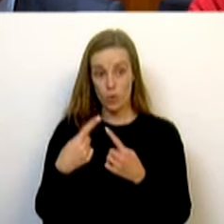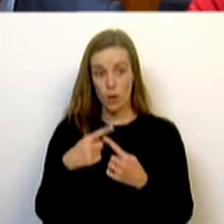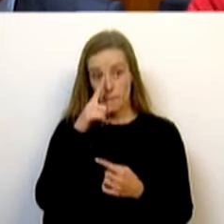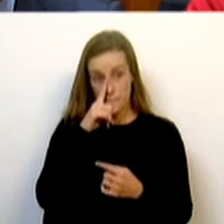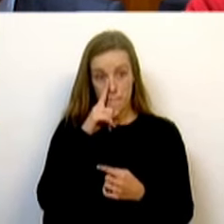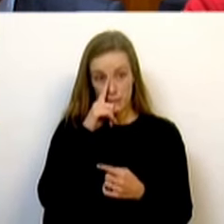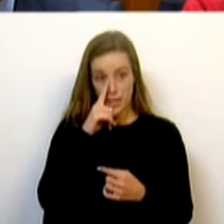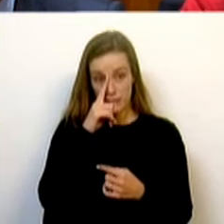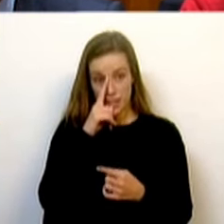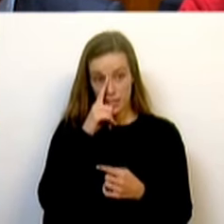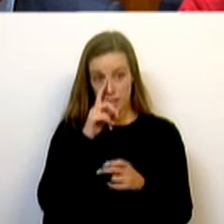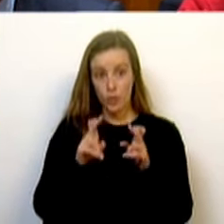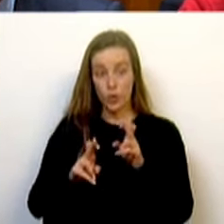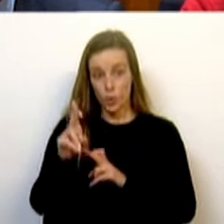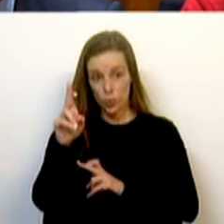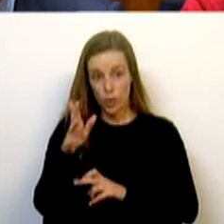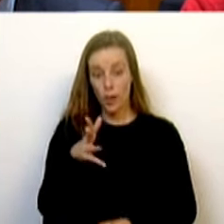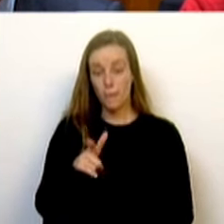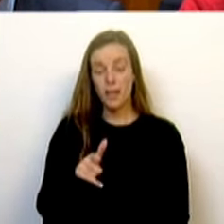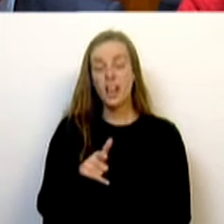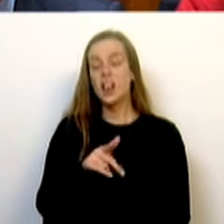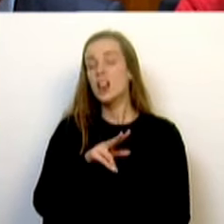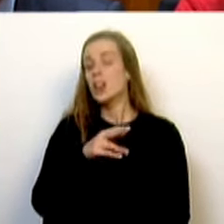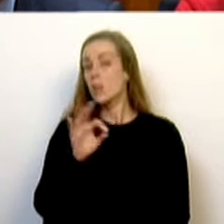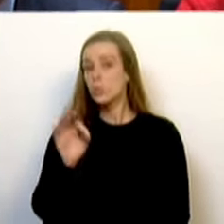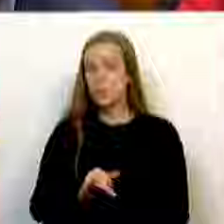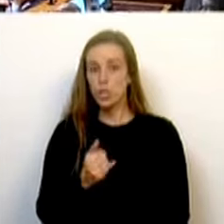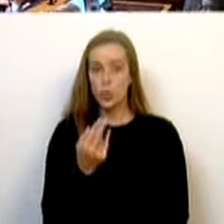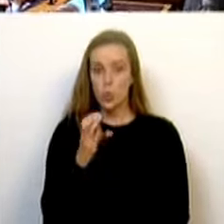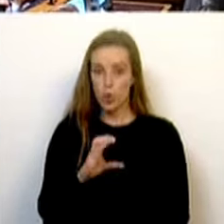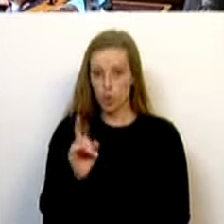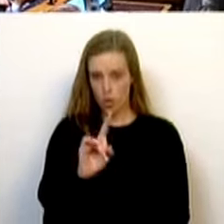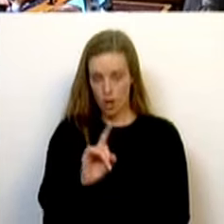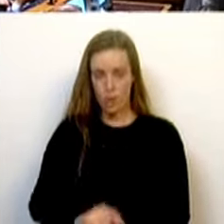mentira que não vão ter um aumento de 1.000% no iu que vão pagar.